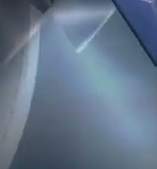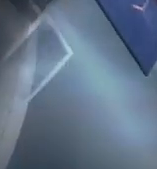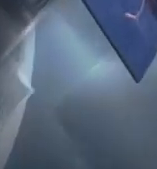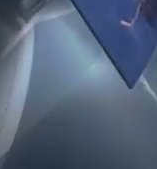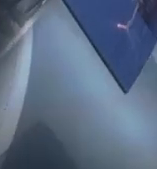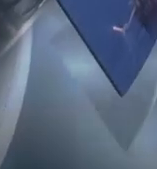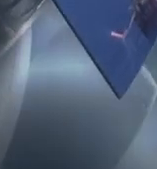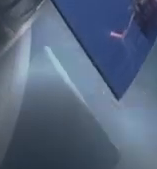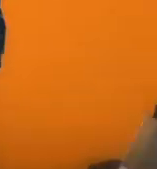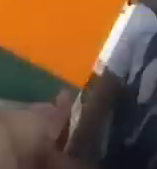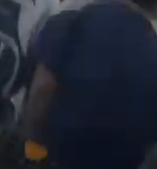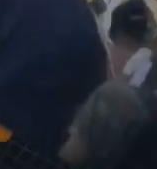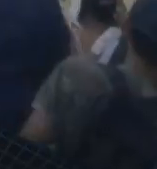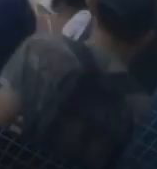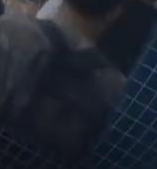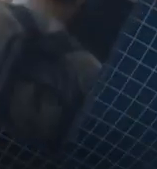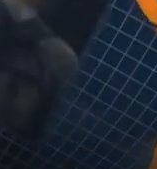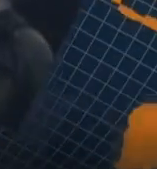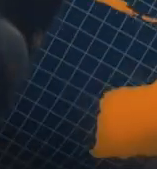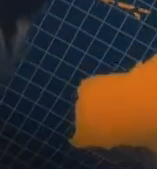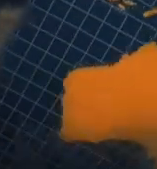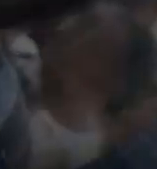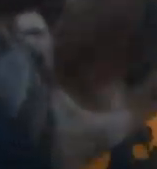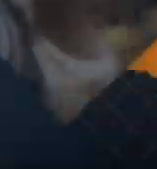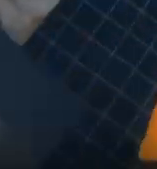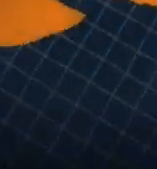Música Música